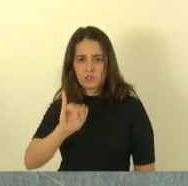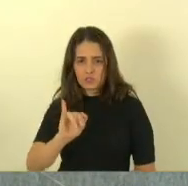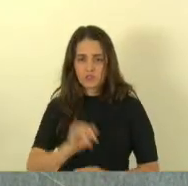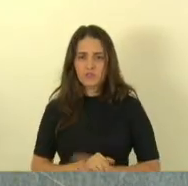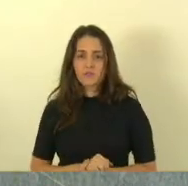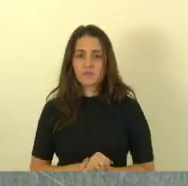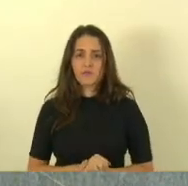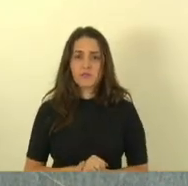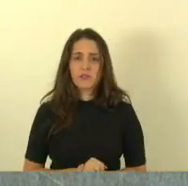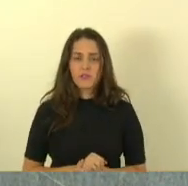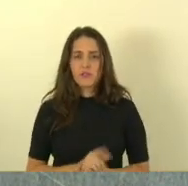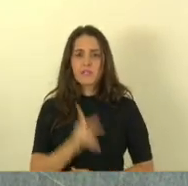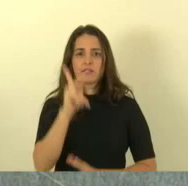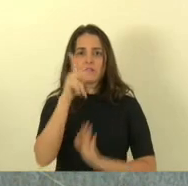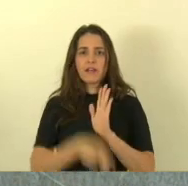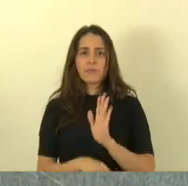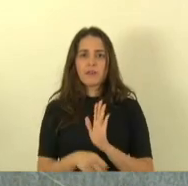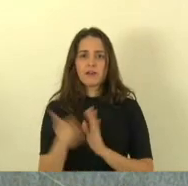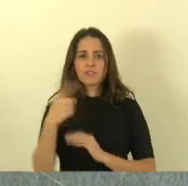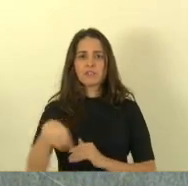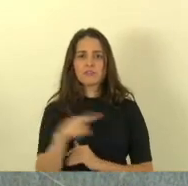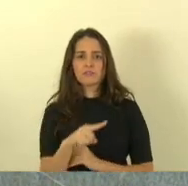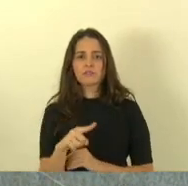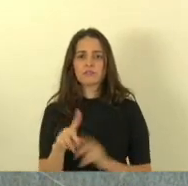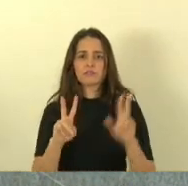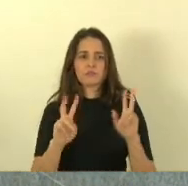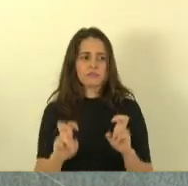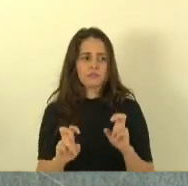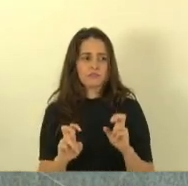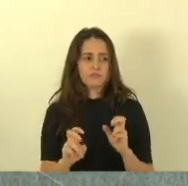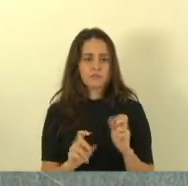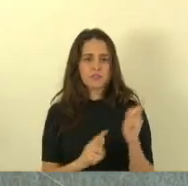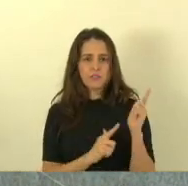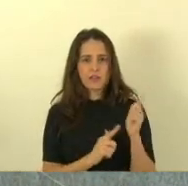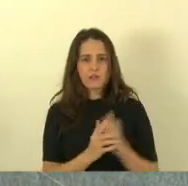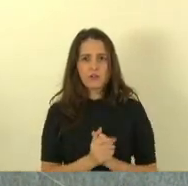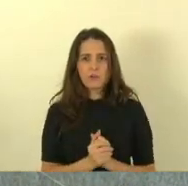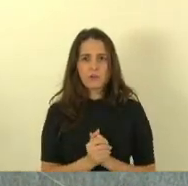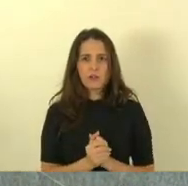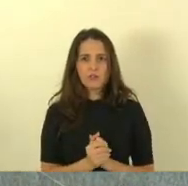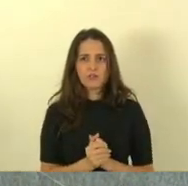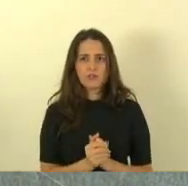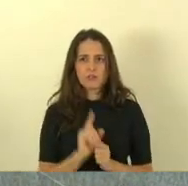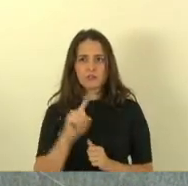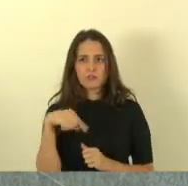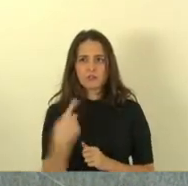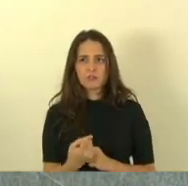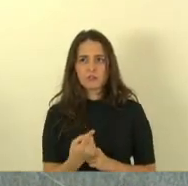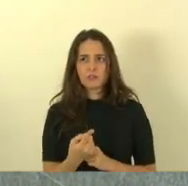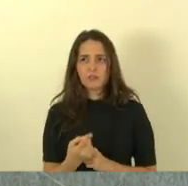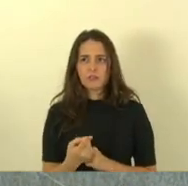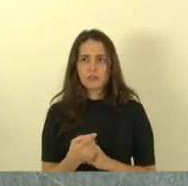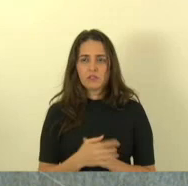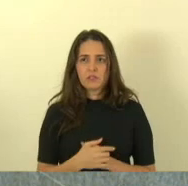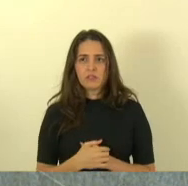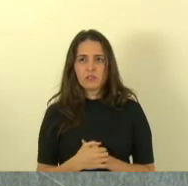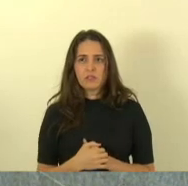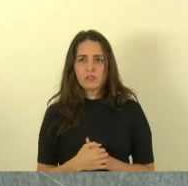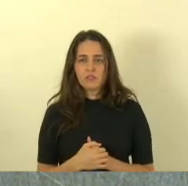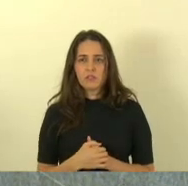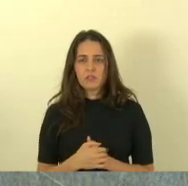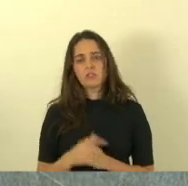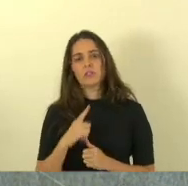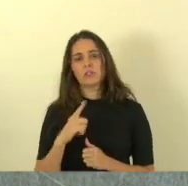de armas, para que os policiais tenham as suas armas após a aposentadoria, ou no caso